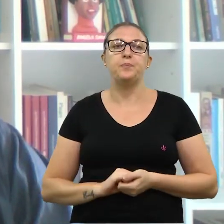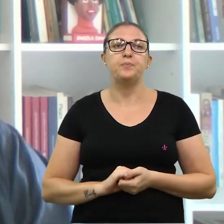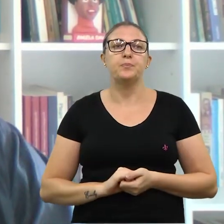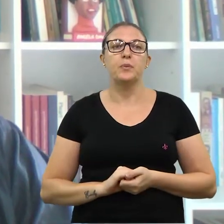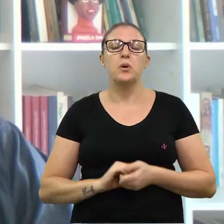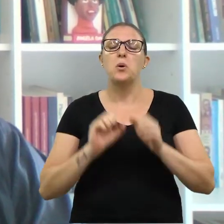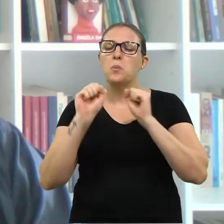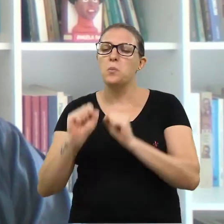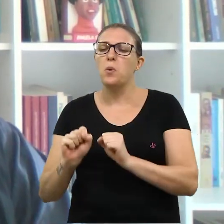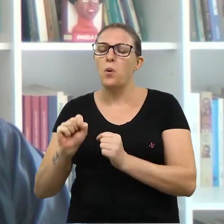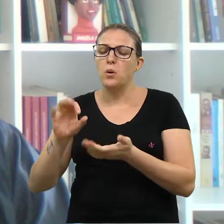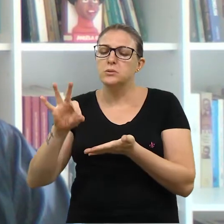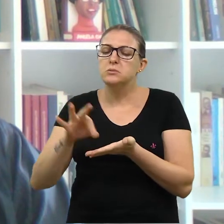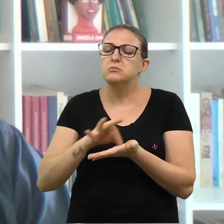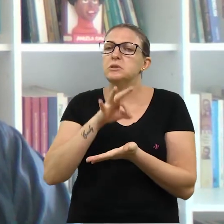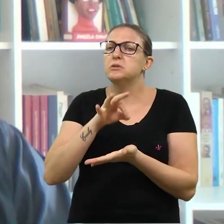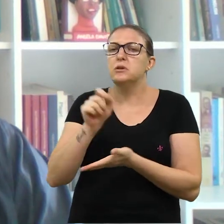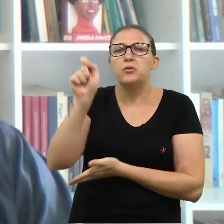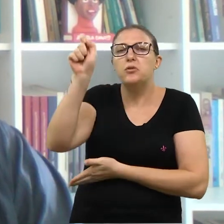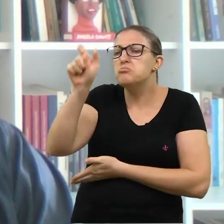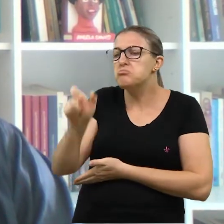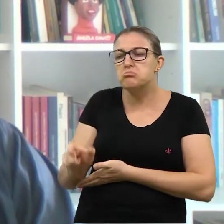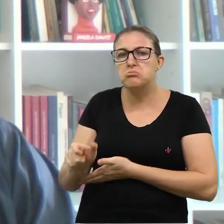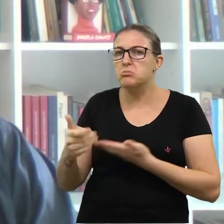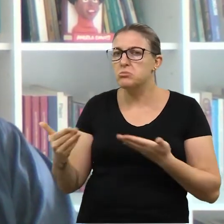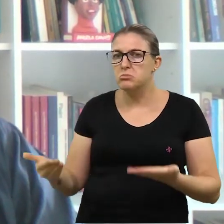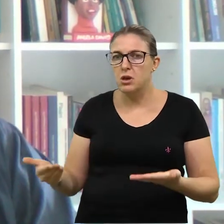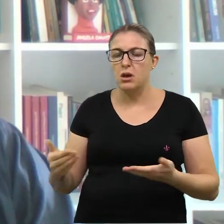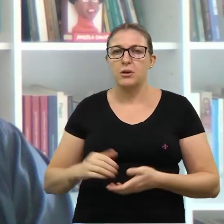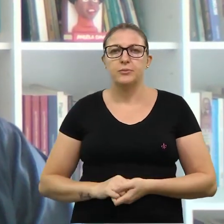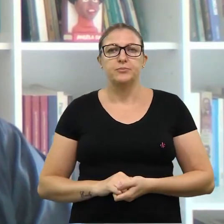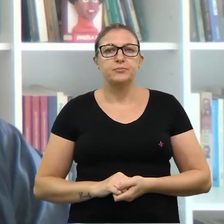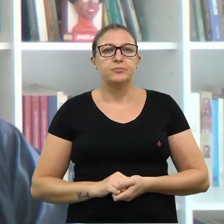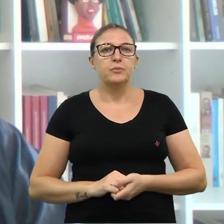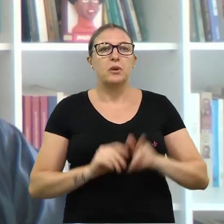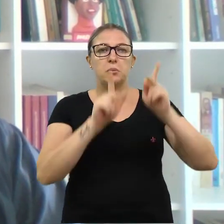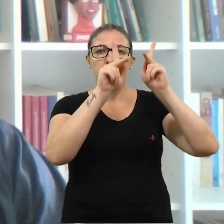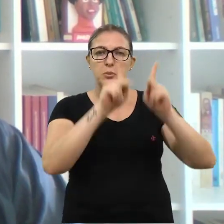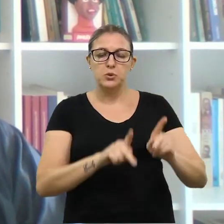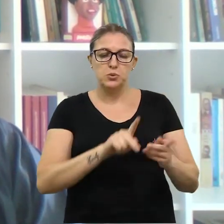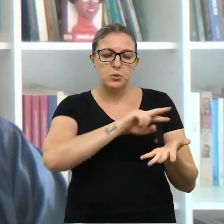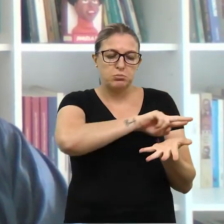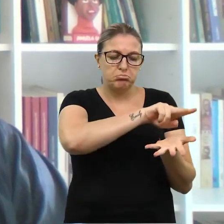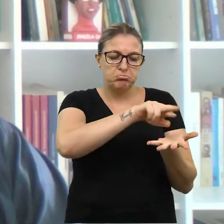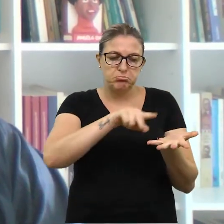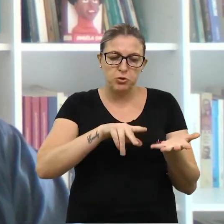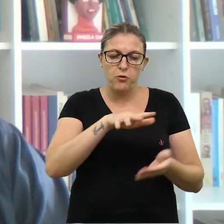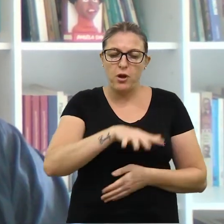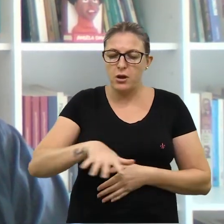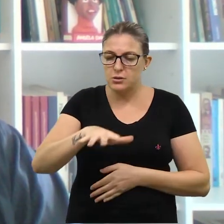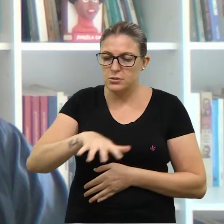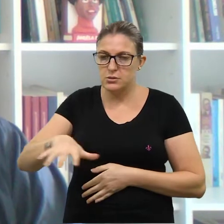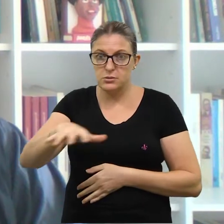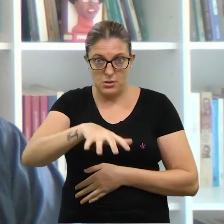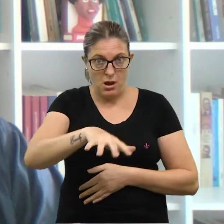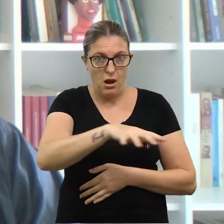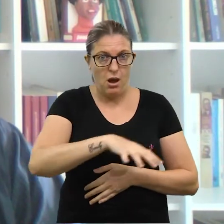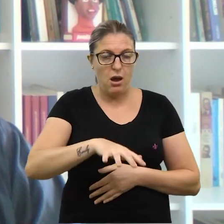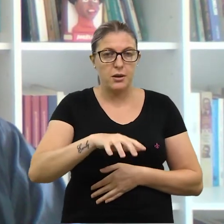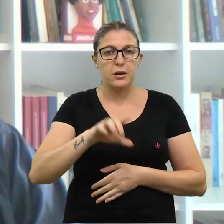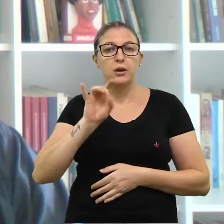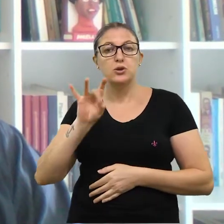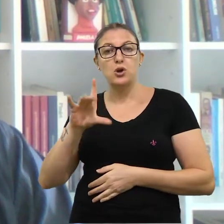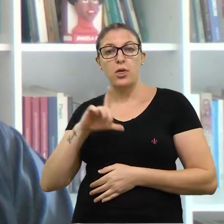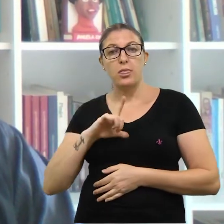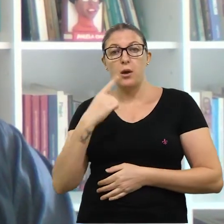de maio. E podem se inscrever, então, nesses mestrados candidatos de diversas áreas. Aí